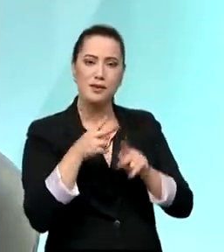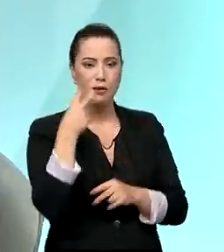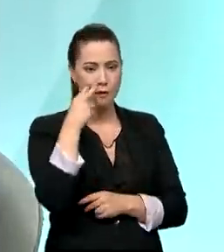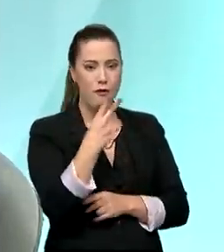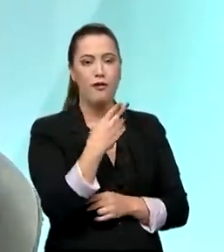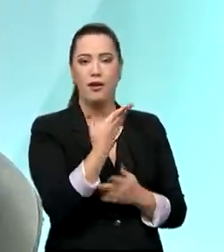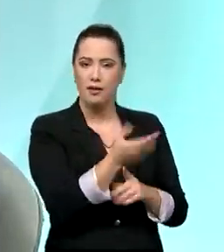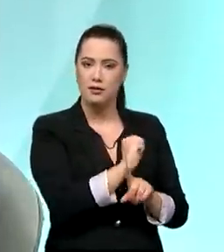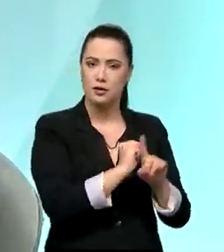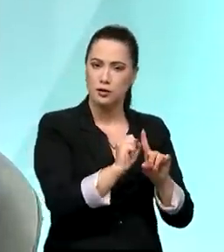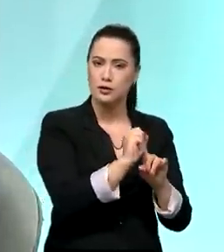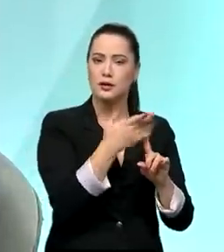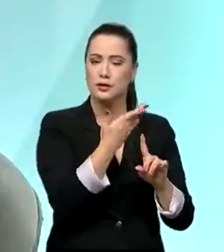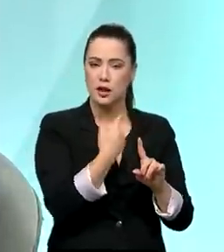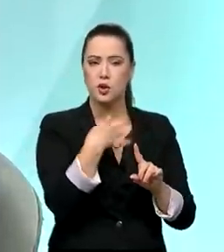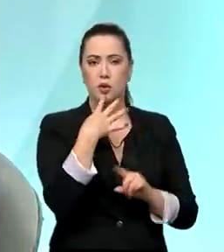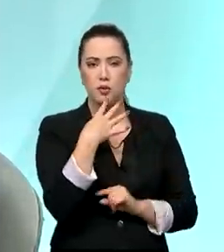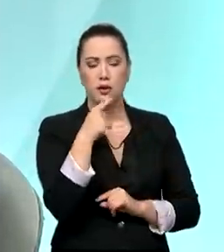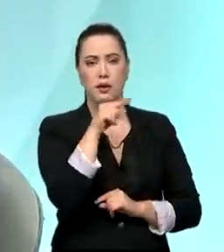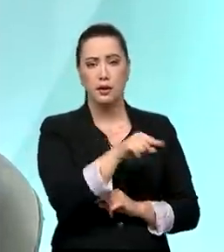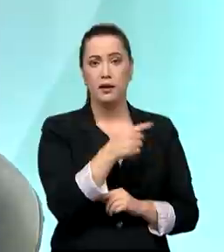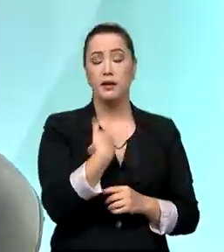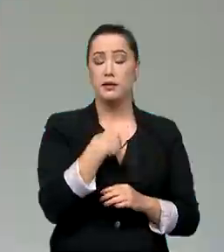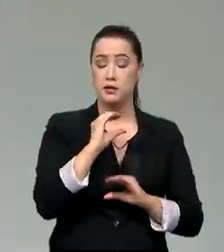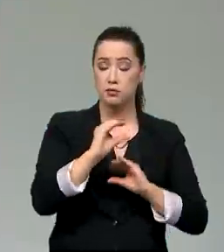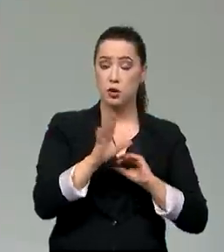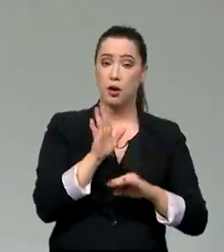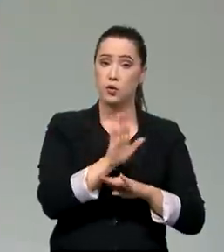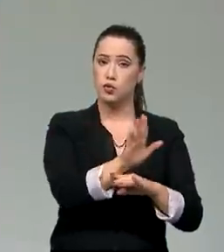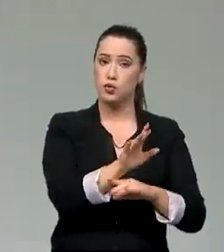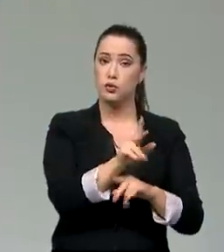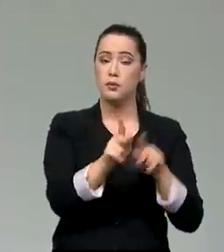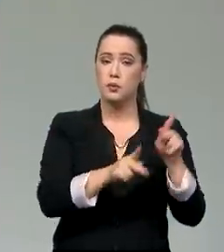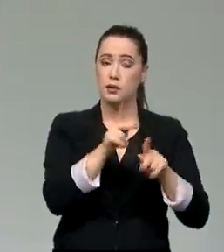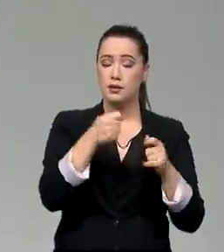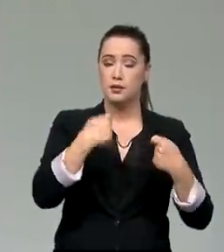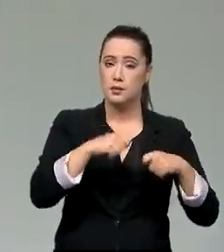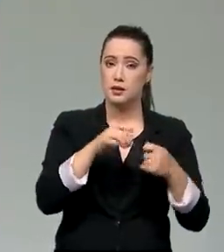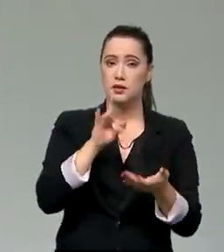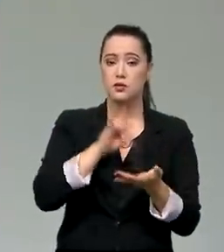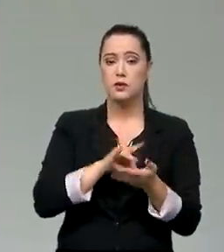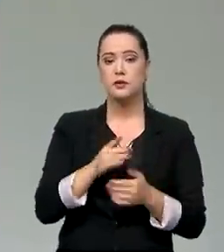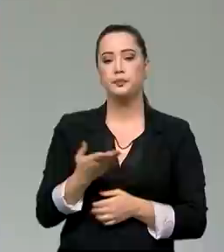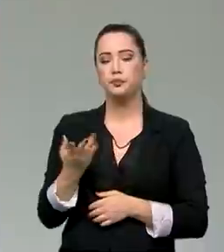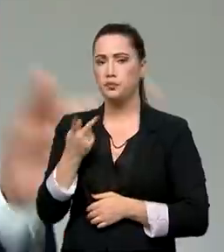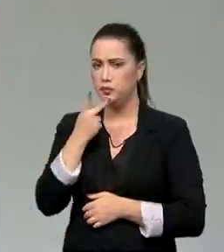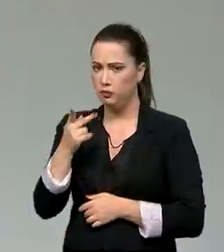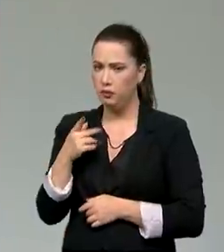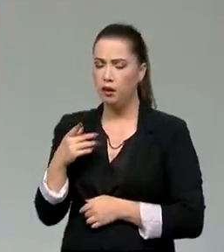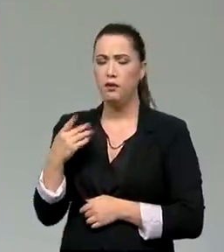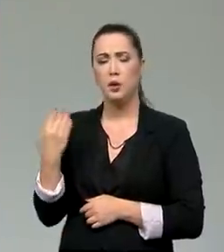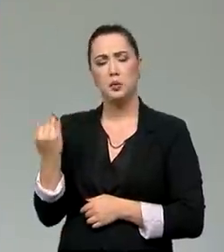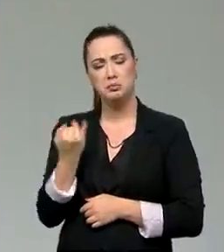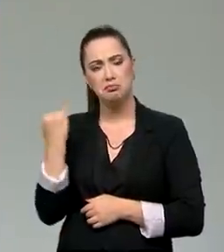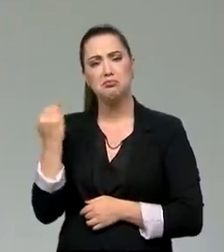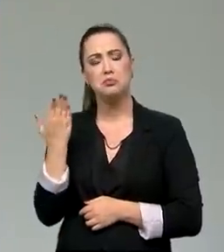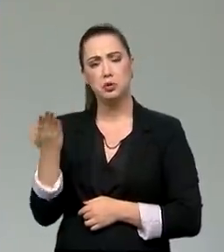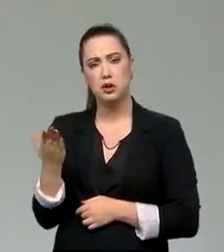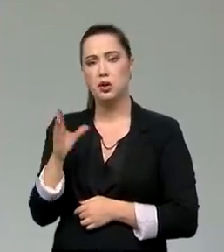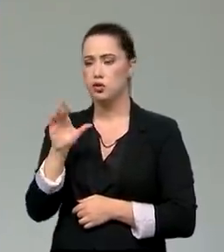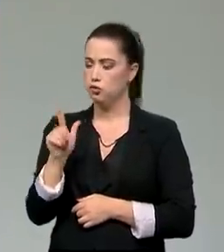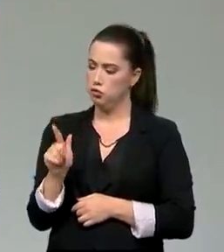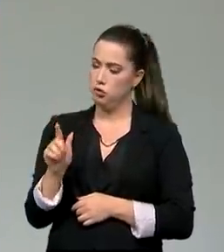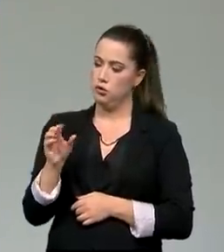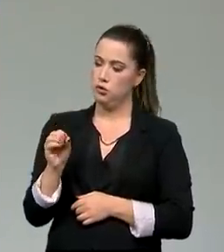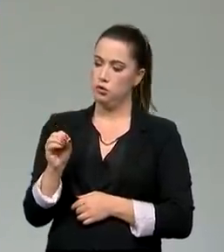das grandes empresas que não deveriam ter o apoio da Caixa. Presidente, bacana. O senhor falou de governança, na volta agora do